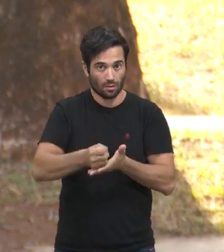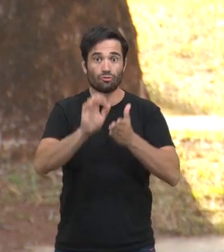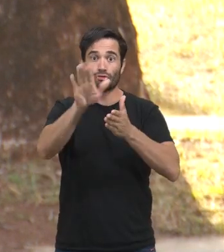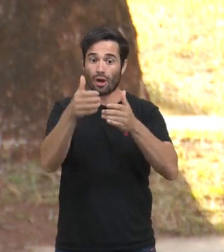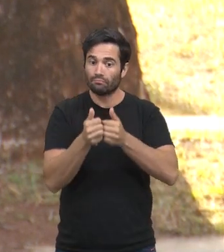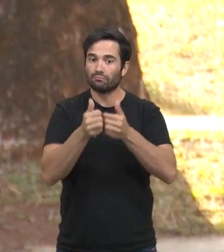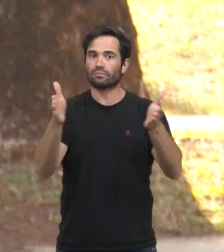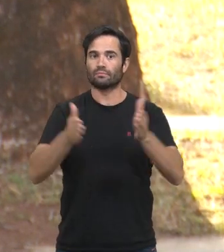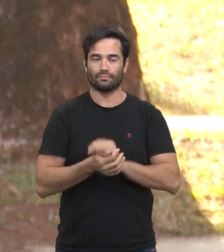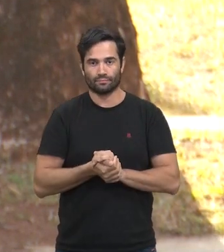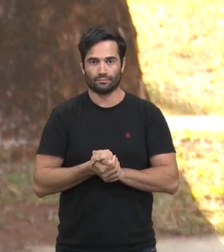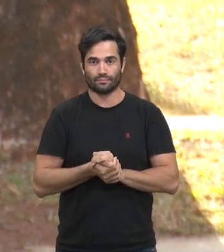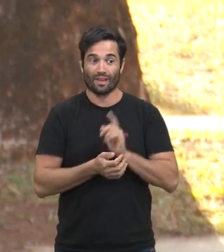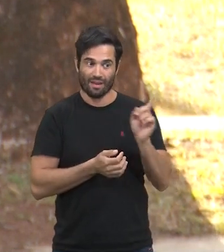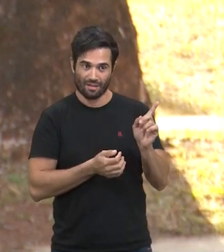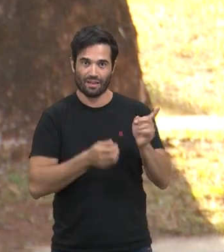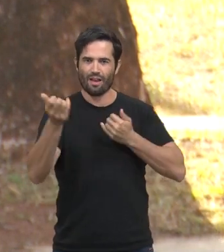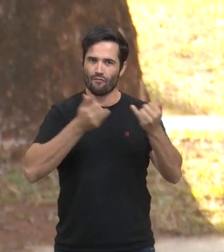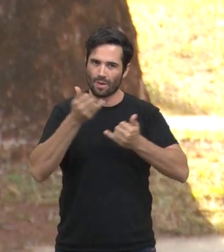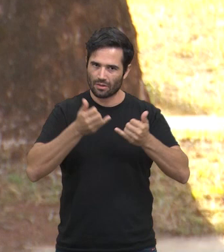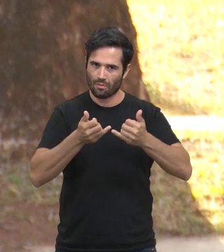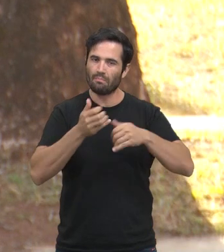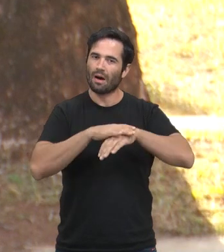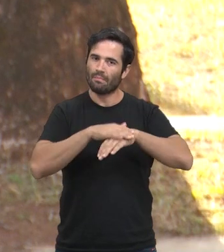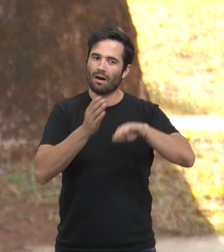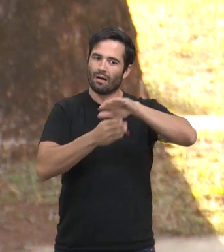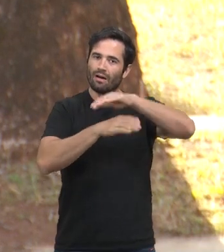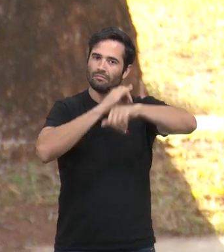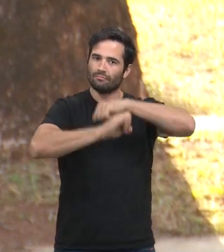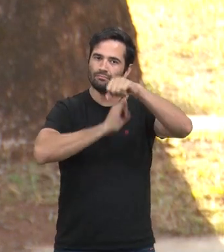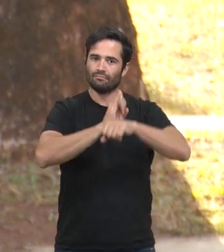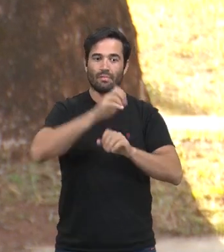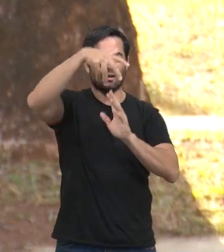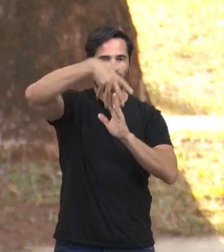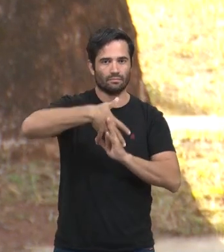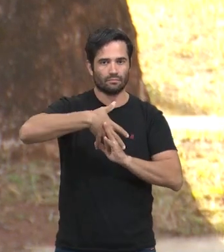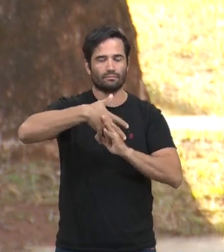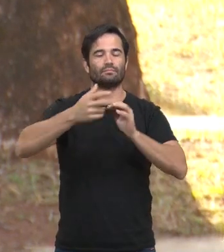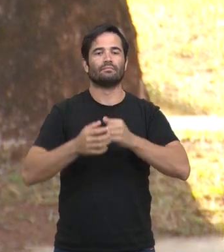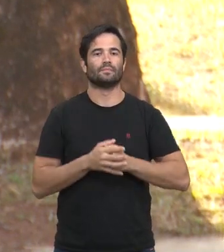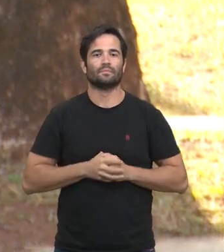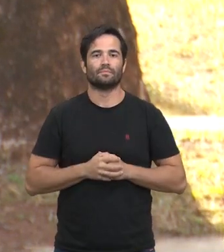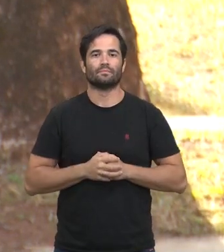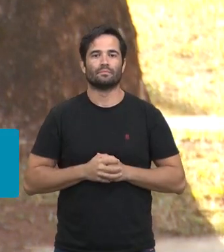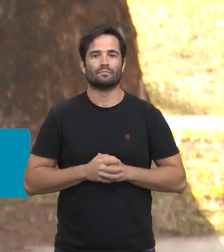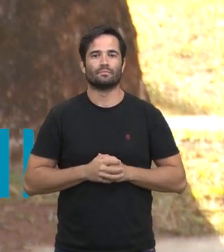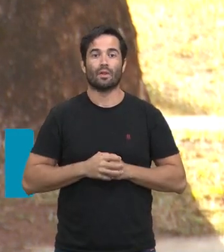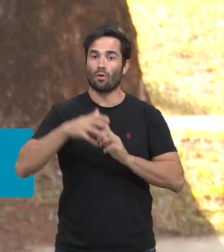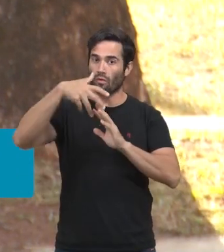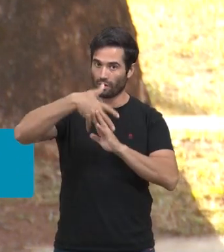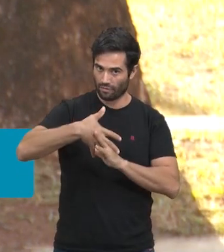inscrições já estão abertas. Esta e outras informações você encontra em nosso portal de